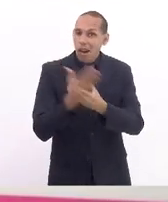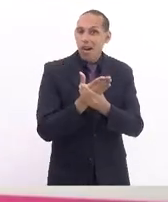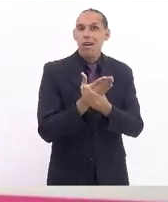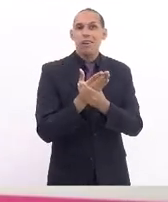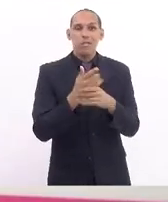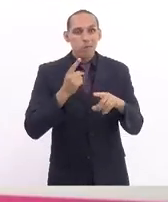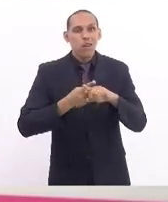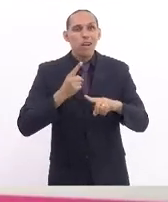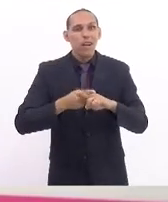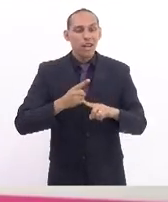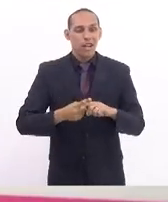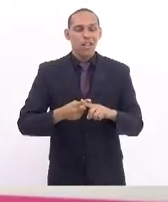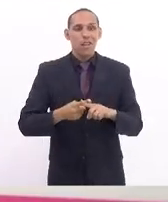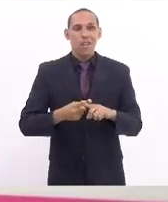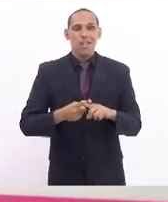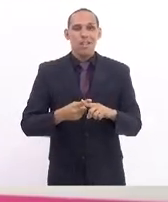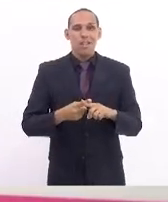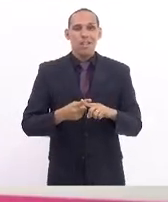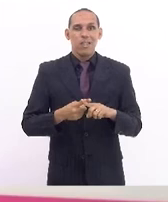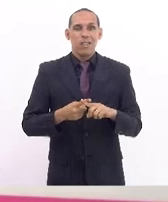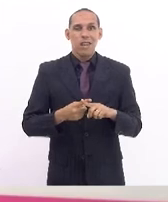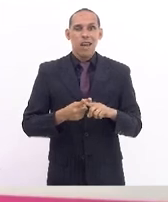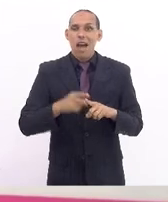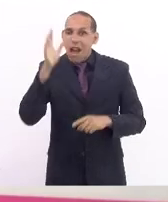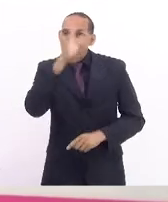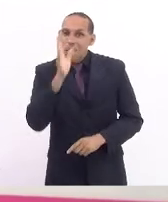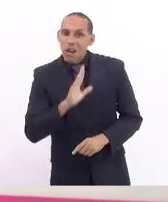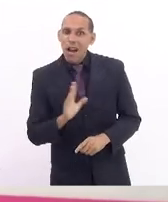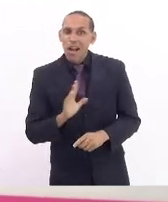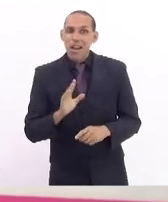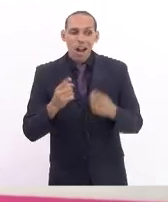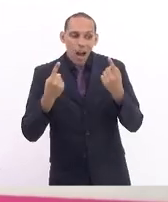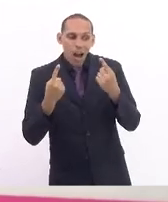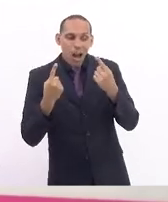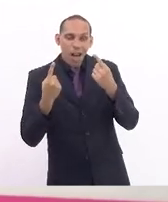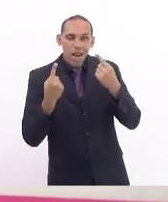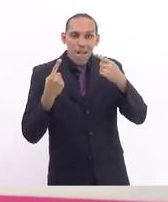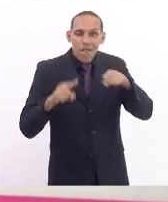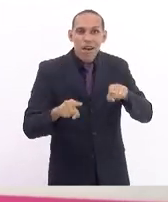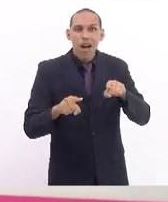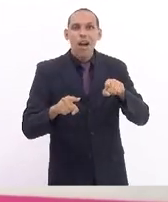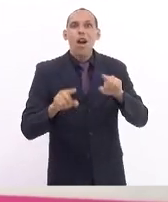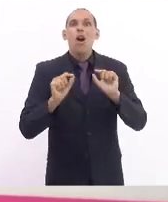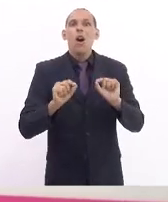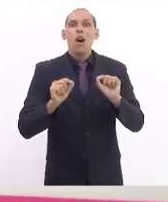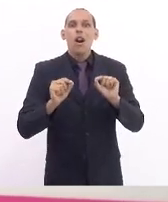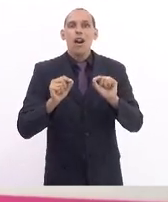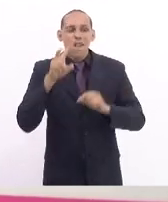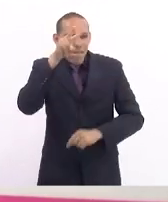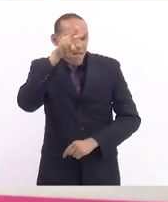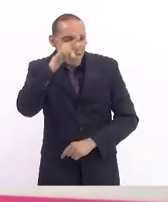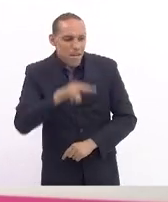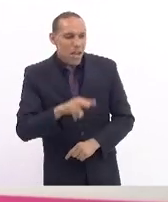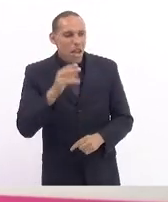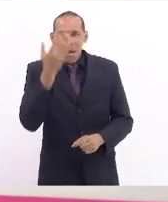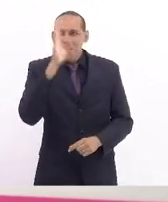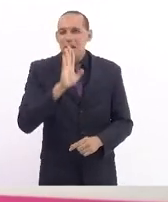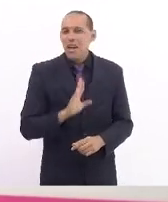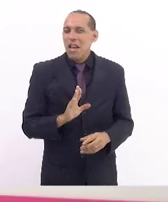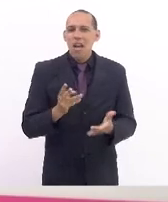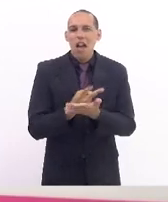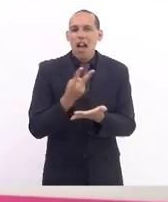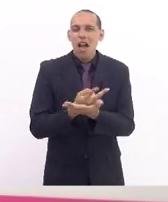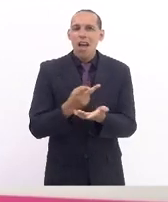que o que ele... a imagem do Brasil foi afetada por um verme. Um verme, não é nem um